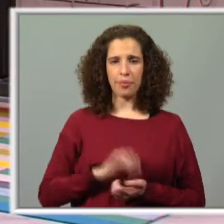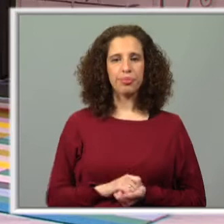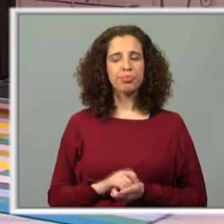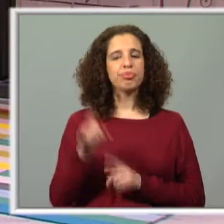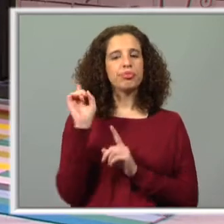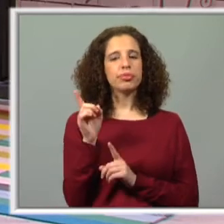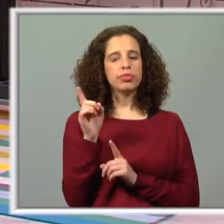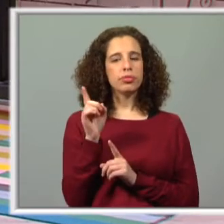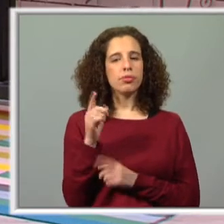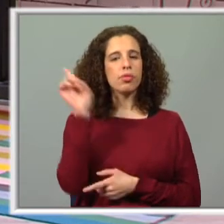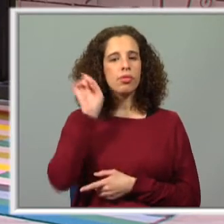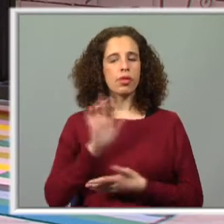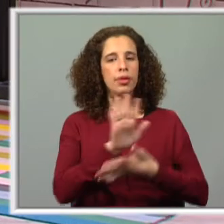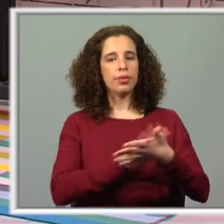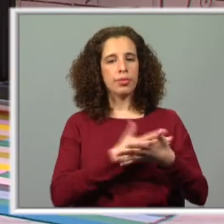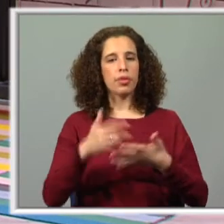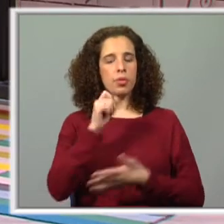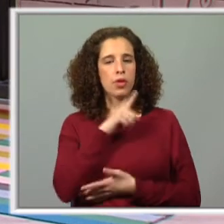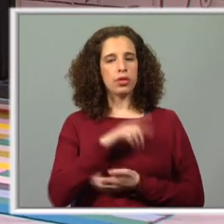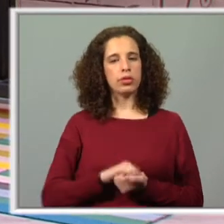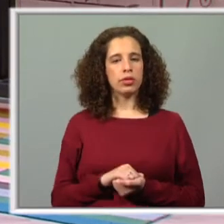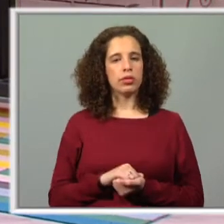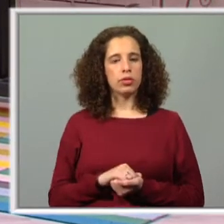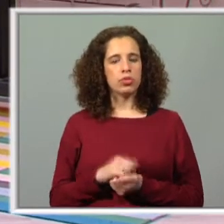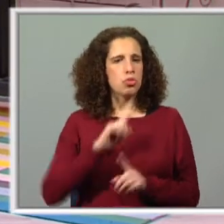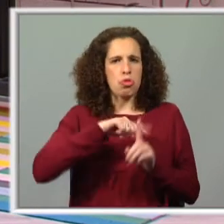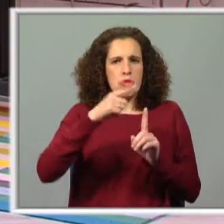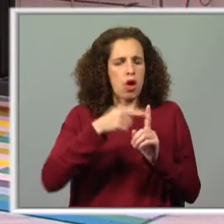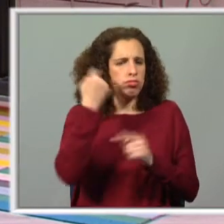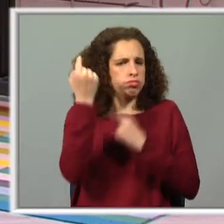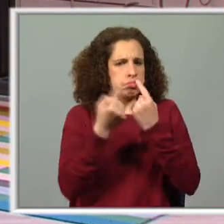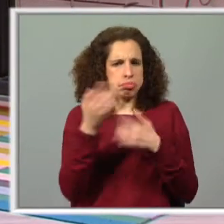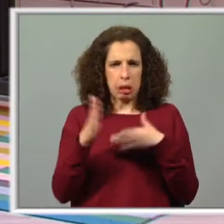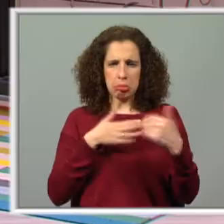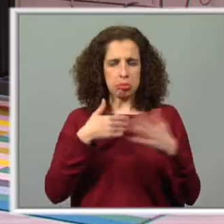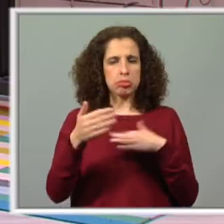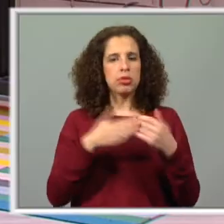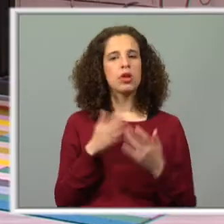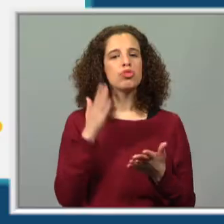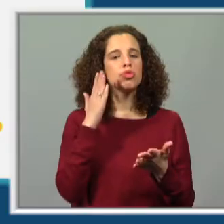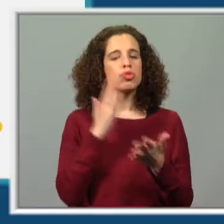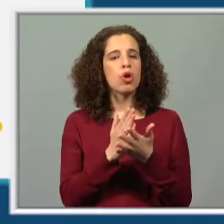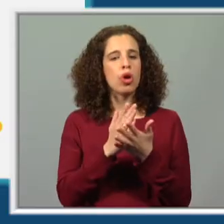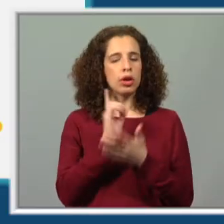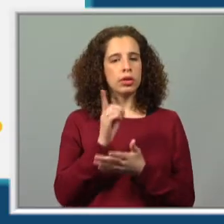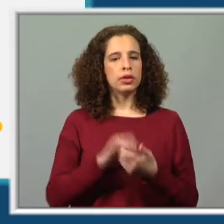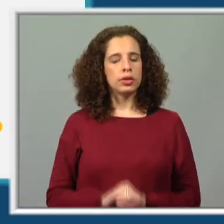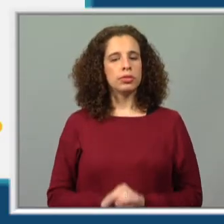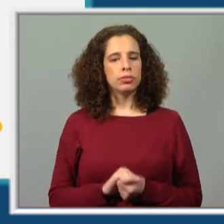temos aqui um calendário que pode ser de um ano qualquer, indiferente, e tem somente aqui